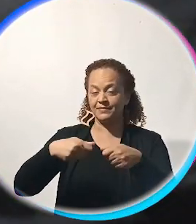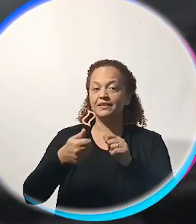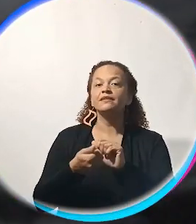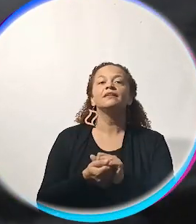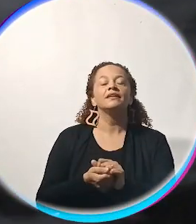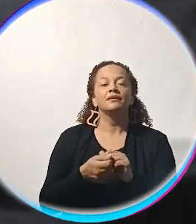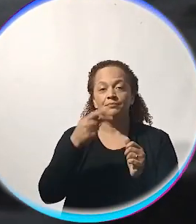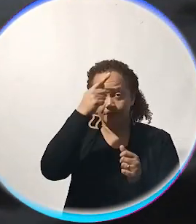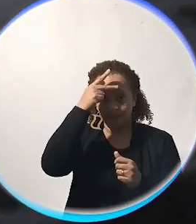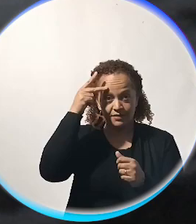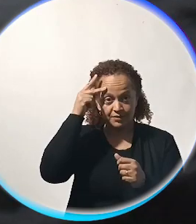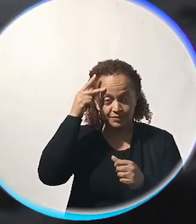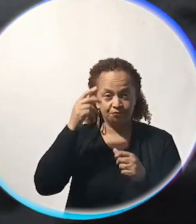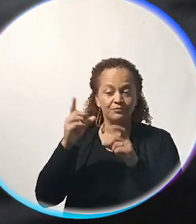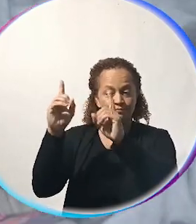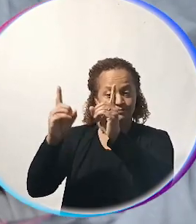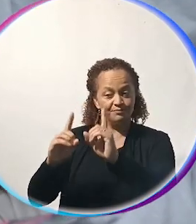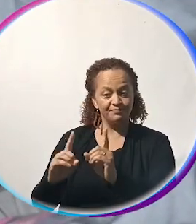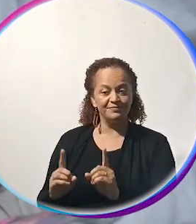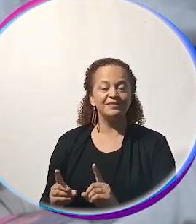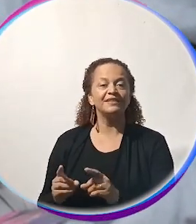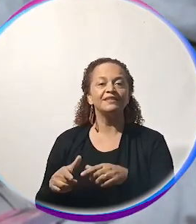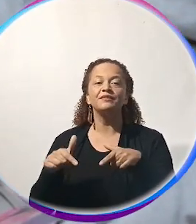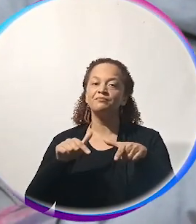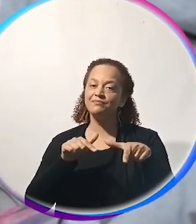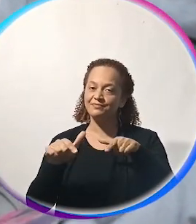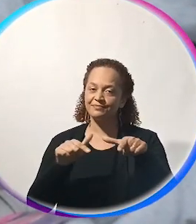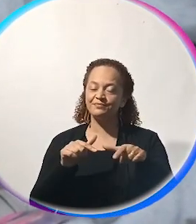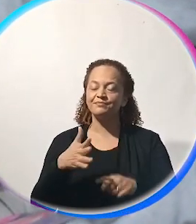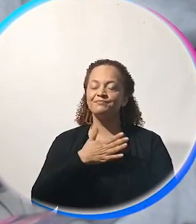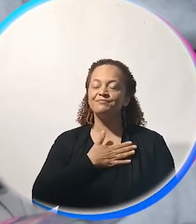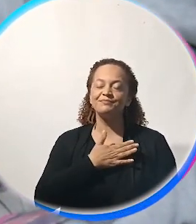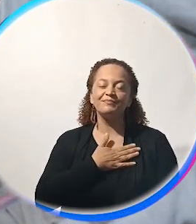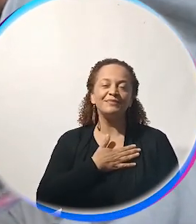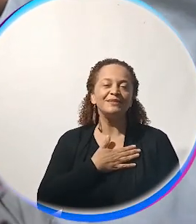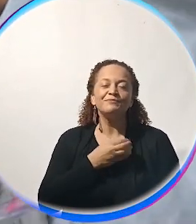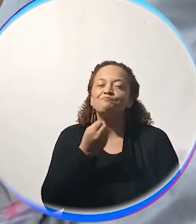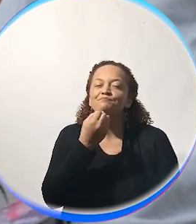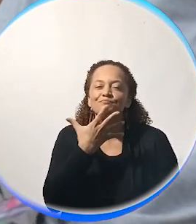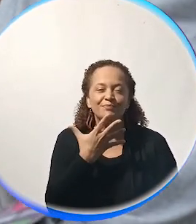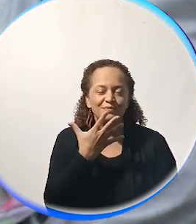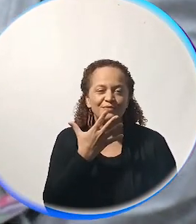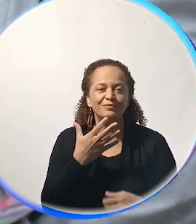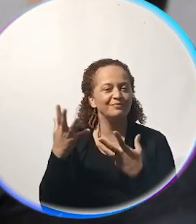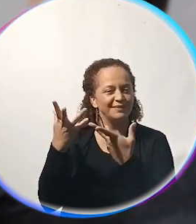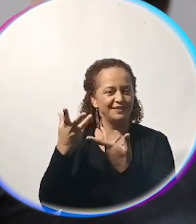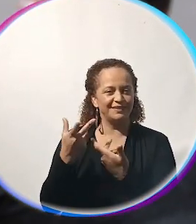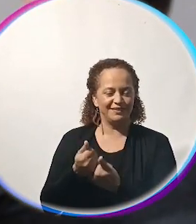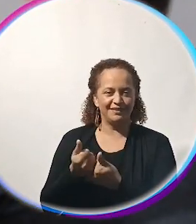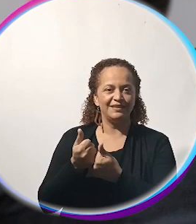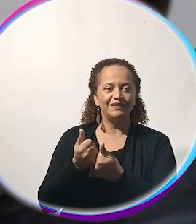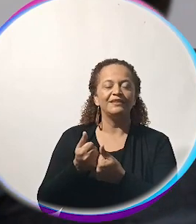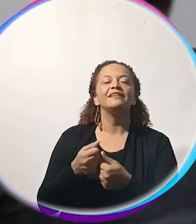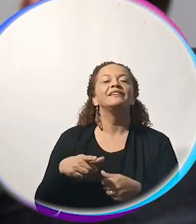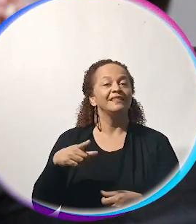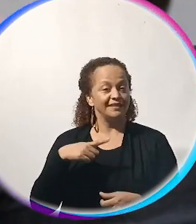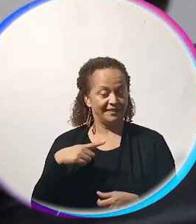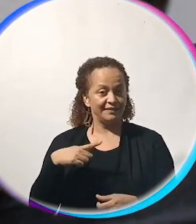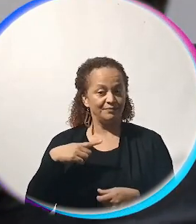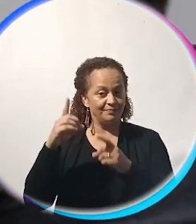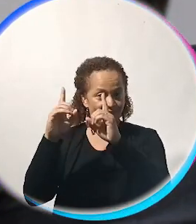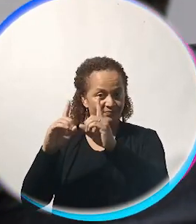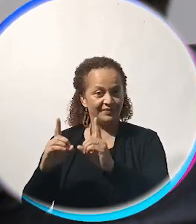capacitamos, entre aspas, as pessoas para o mercado de trabalho, então, para mim, é muito gratificante. Uma vez que eu também tenho